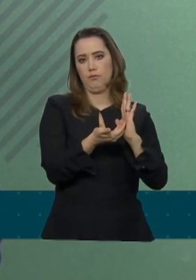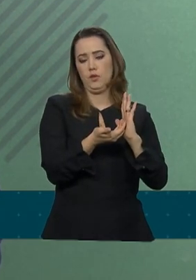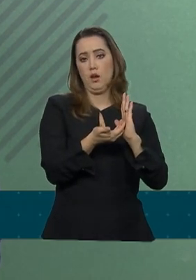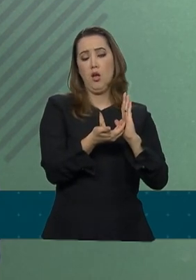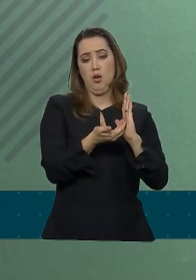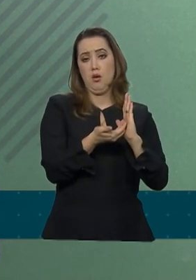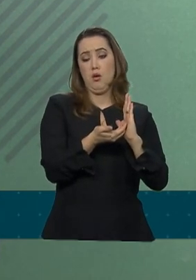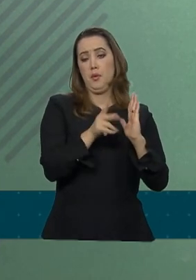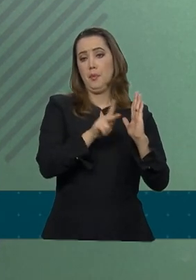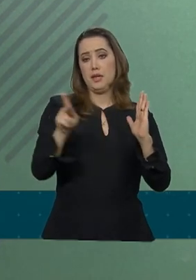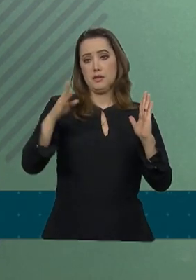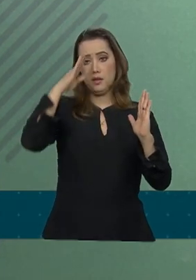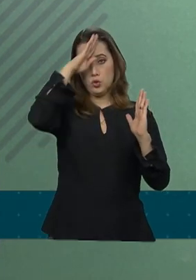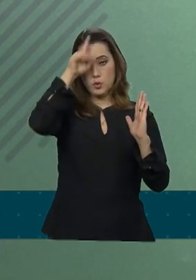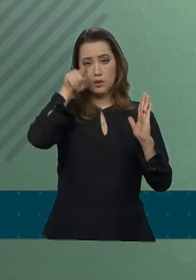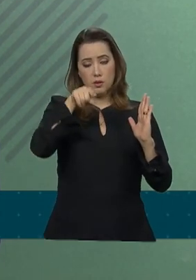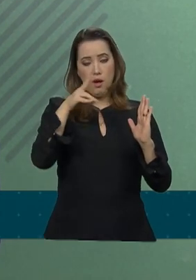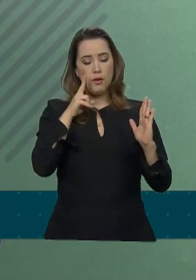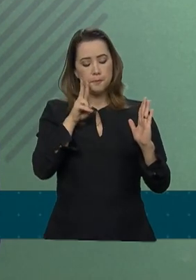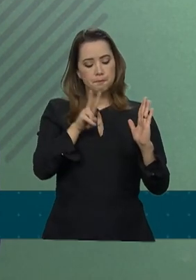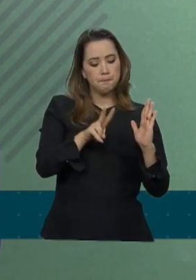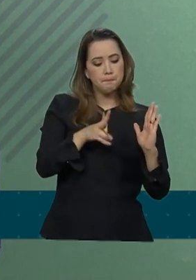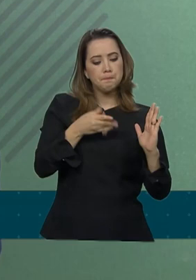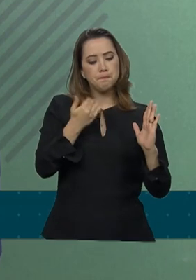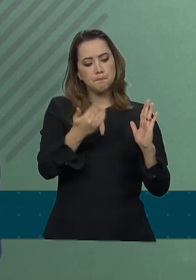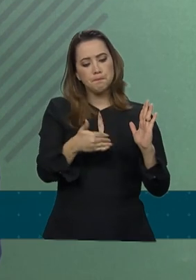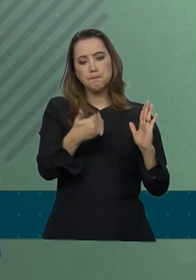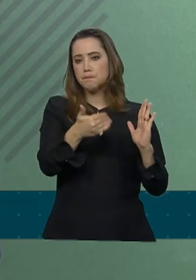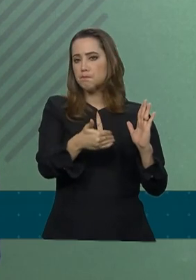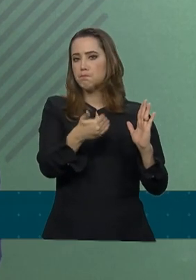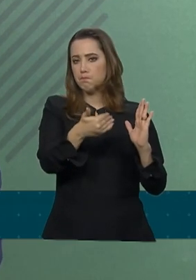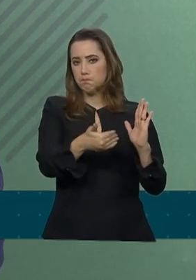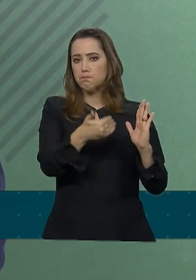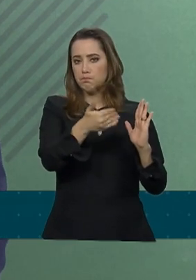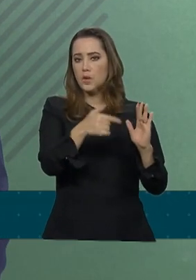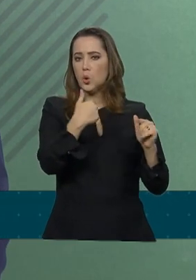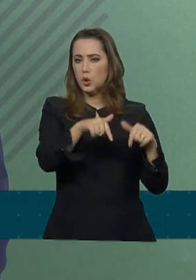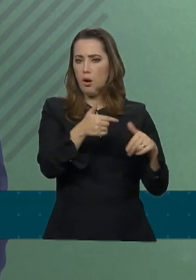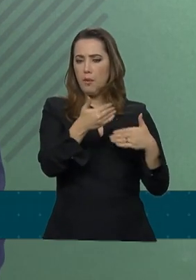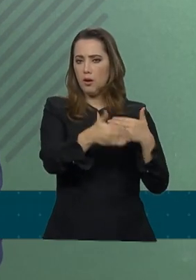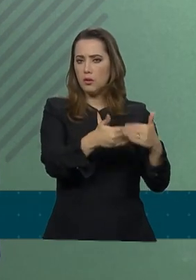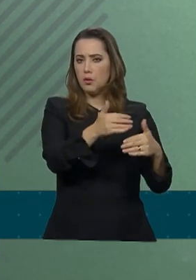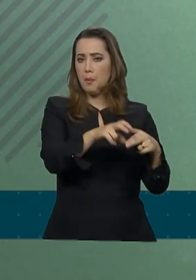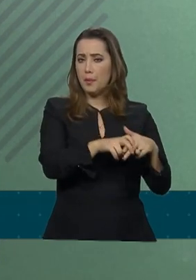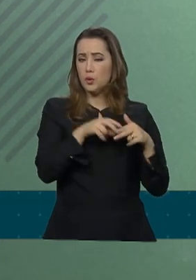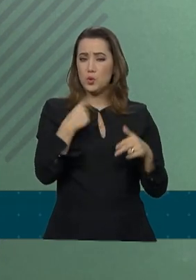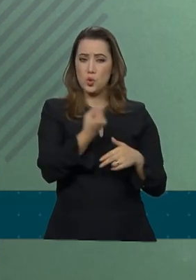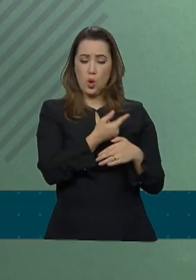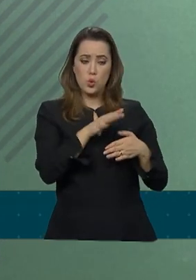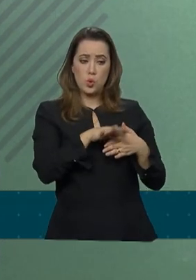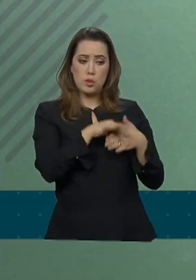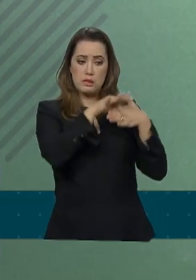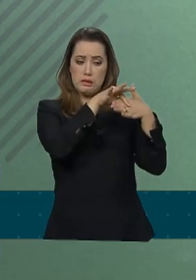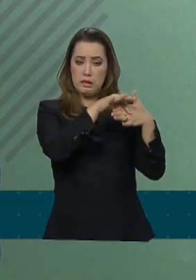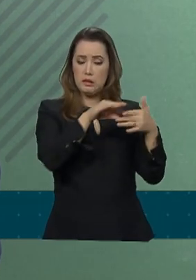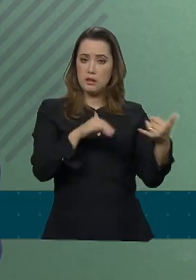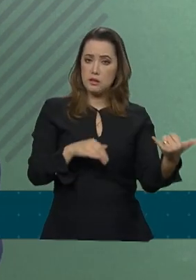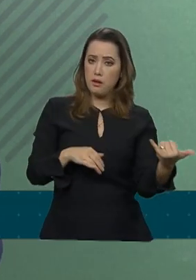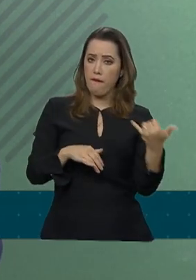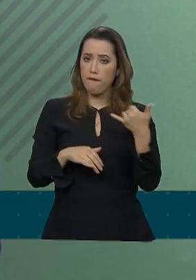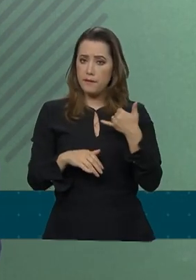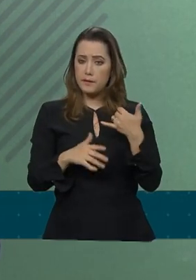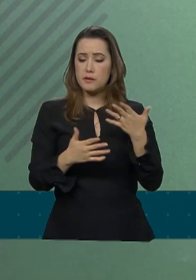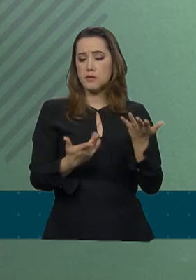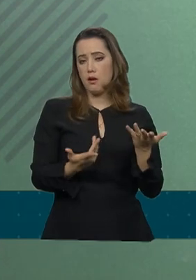República acompanha o desenvolvimento das atividades lá por meio dos nossos líderes, do líder do governo